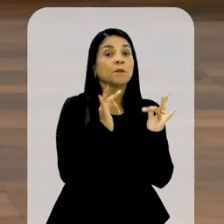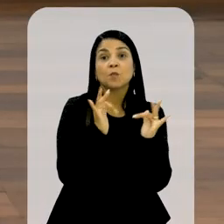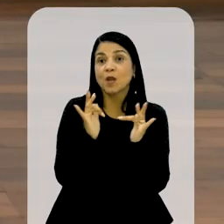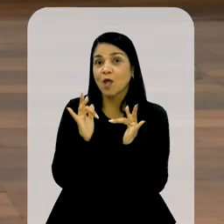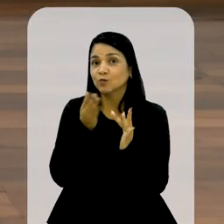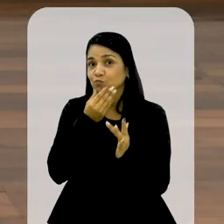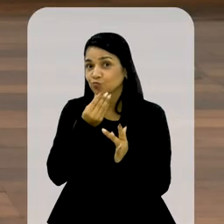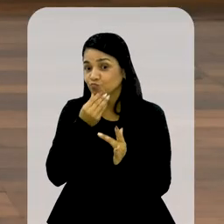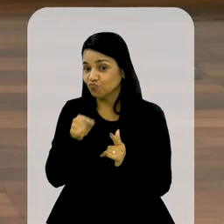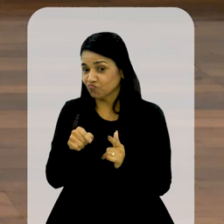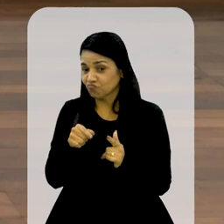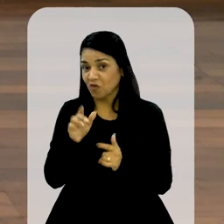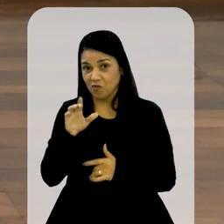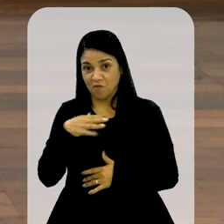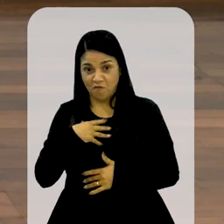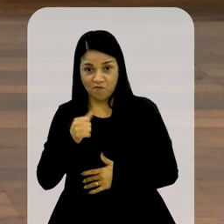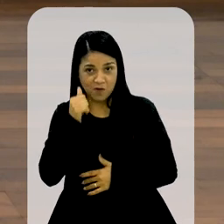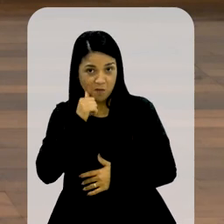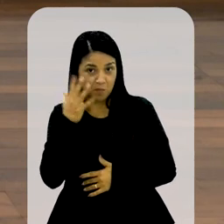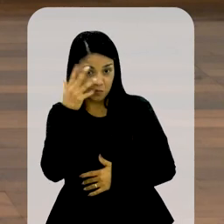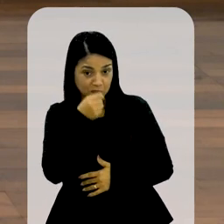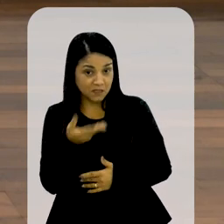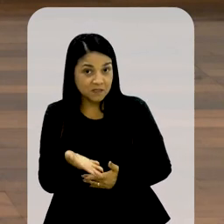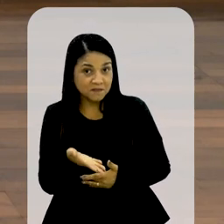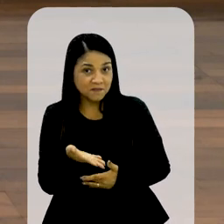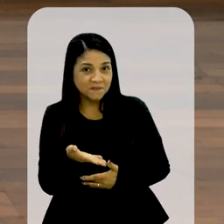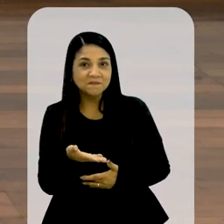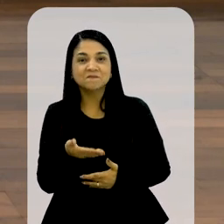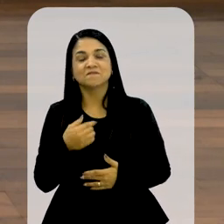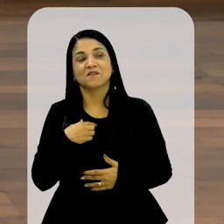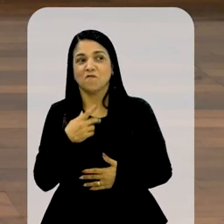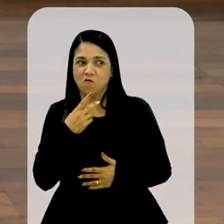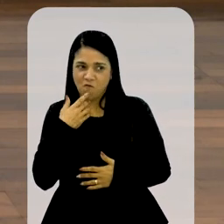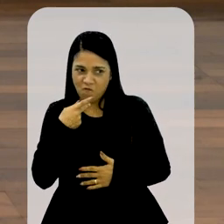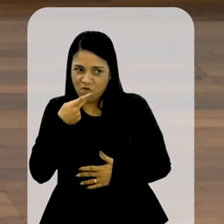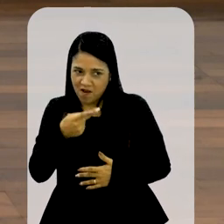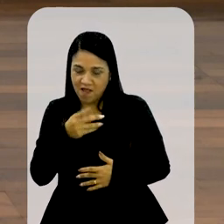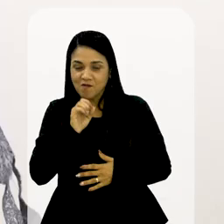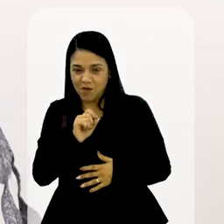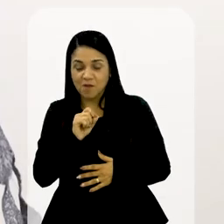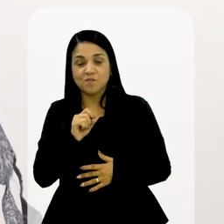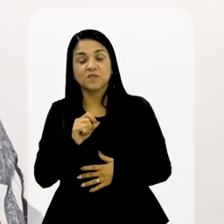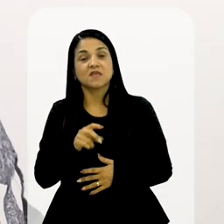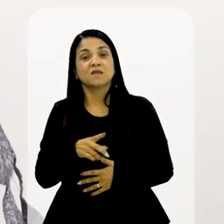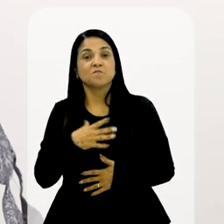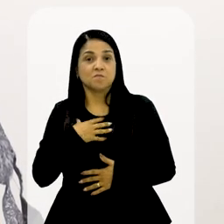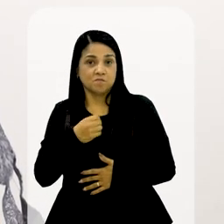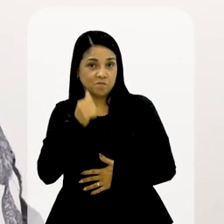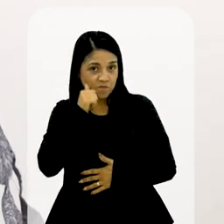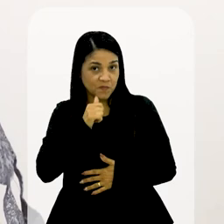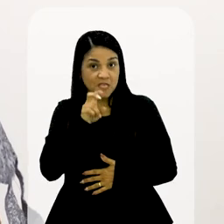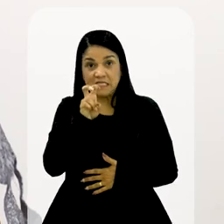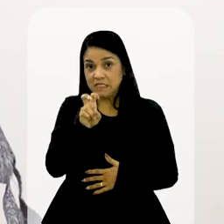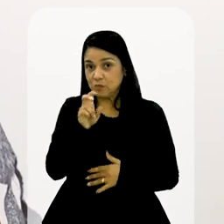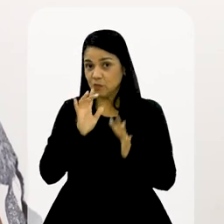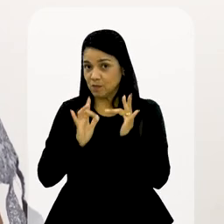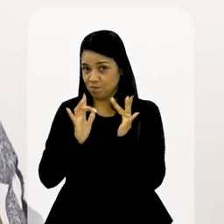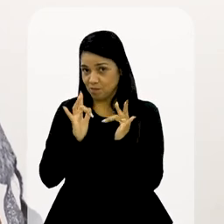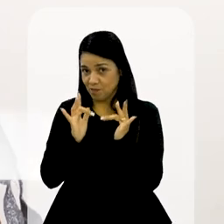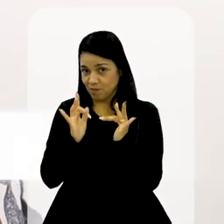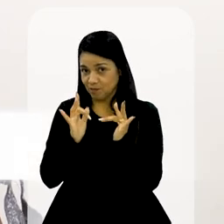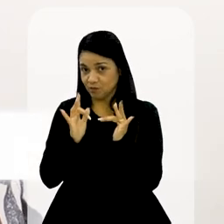os namorados? Que bonita, sim. Olha, eu vou falar uma coisa que é esquisita, né? Mas minha filha só teve cinco